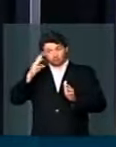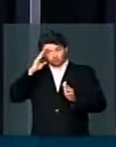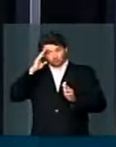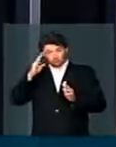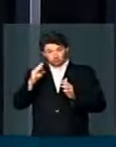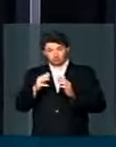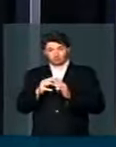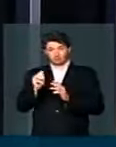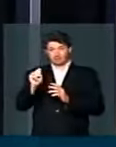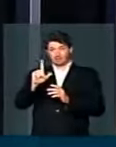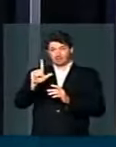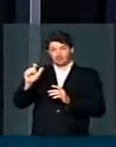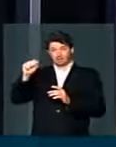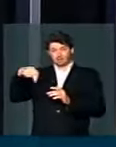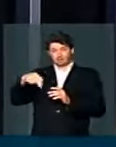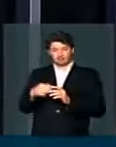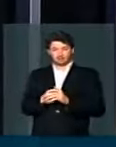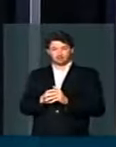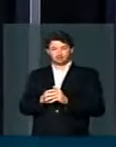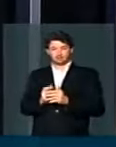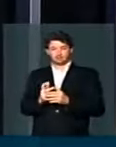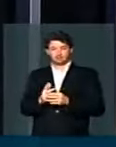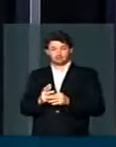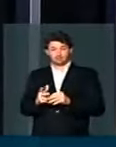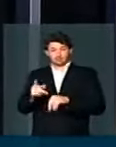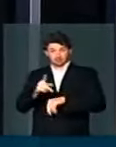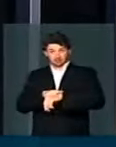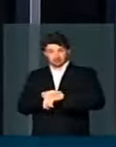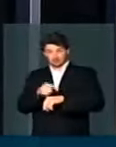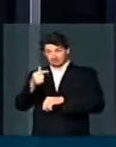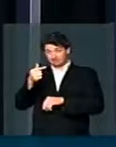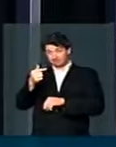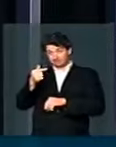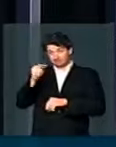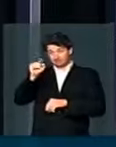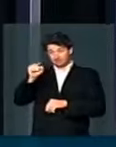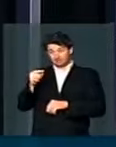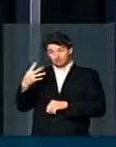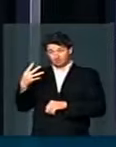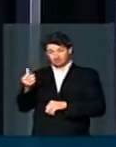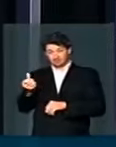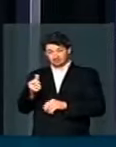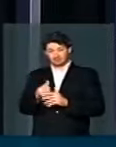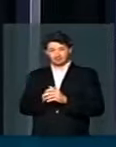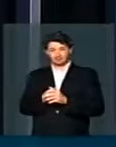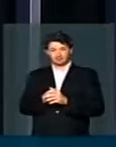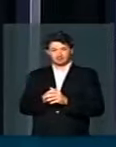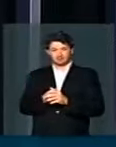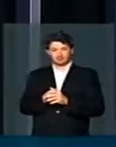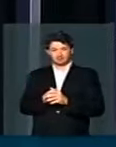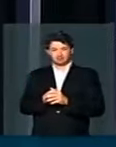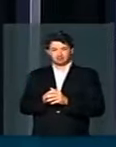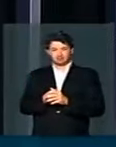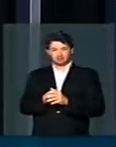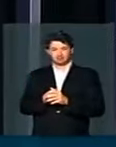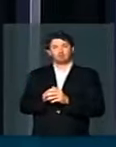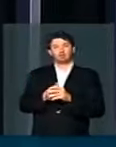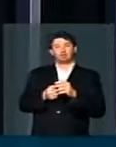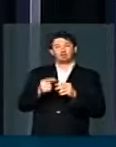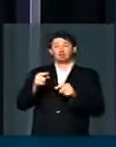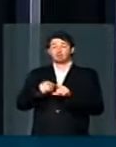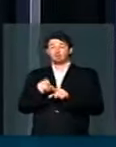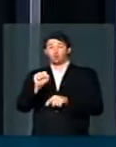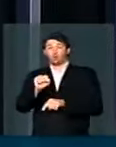soldado Alain Jardins, que no horário de 19h46 e 20h26, o